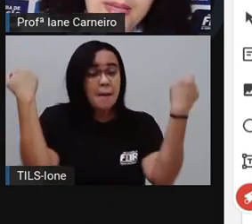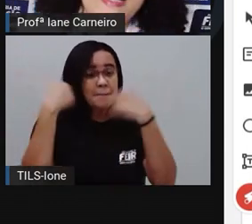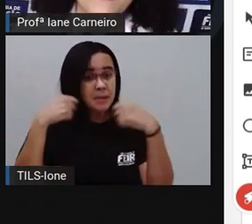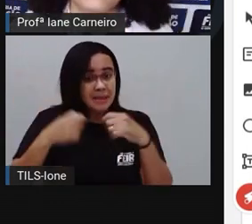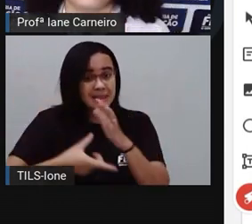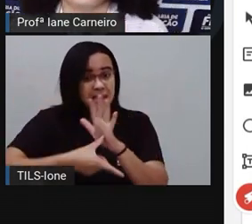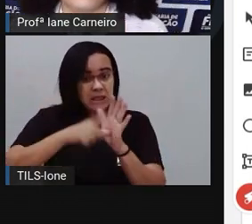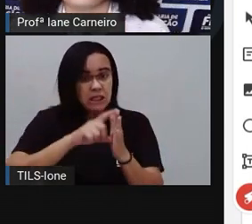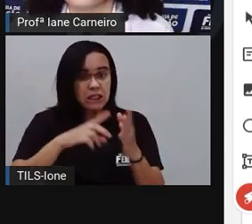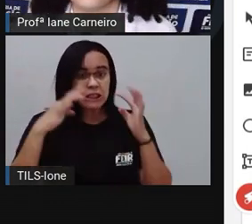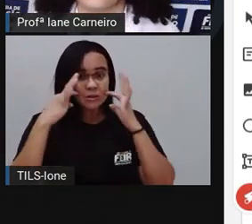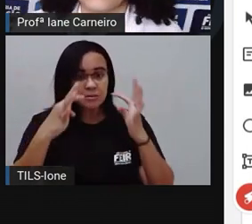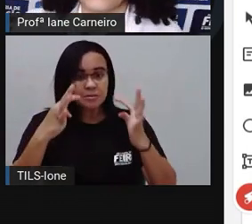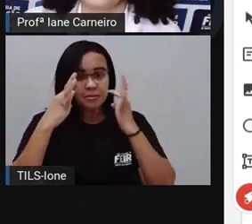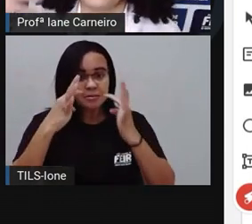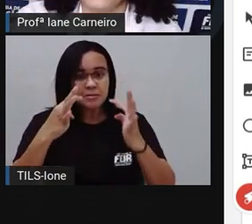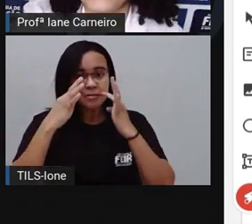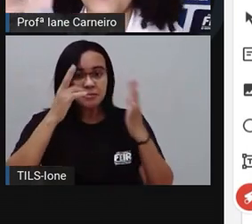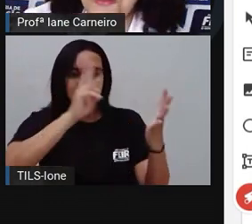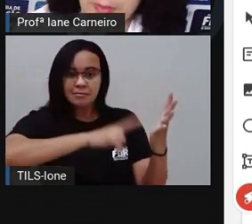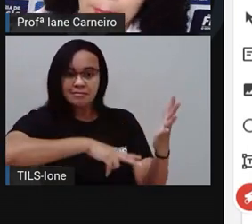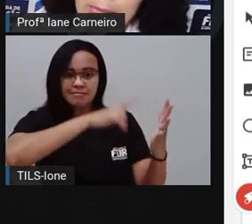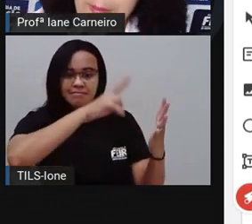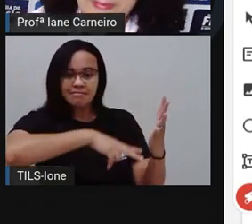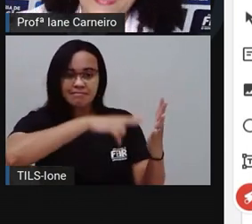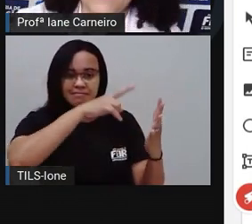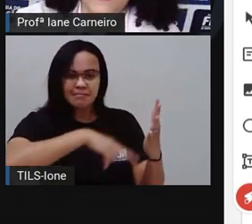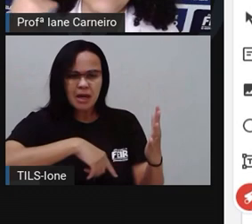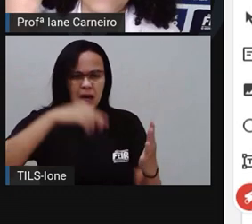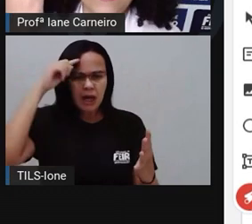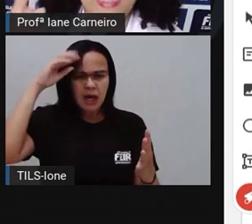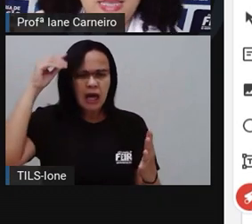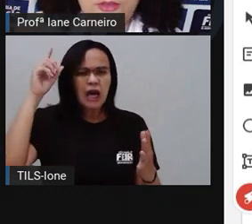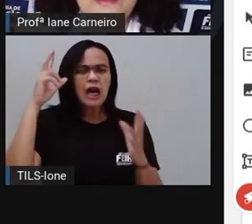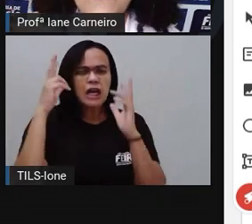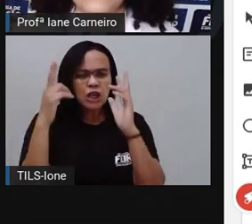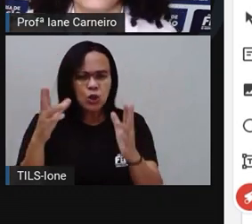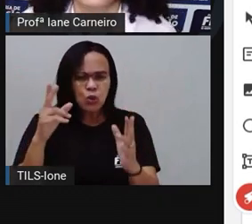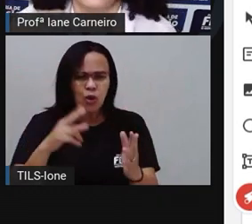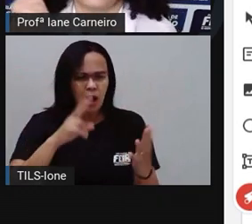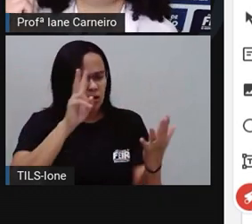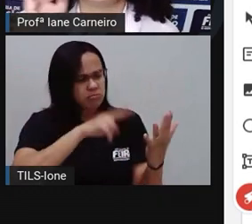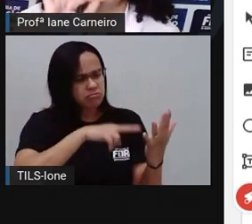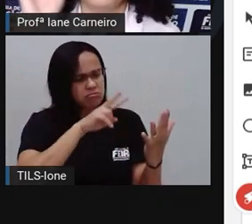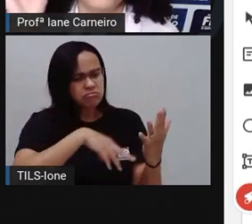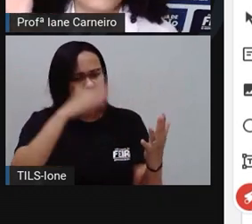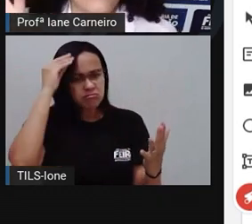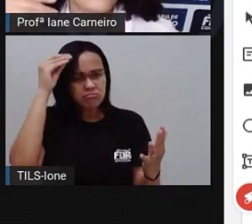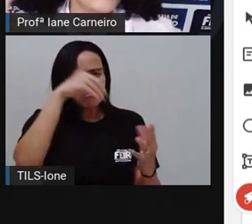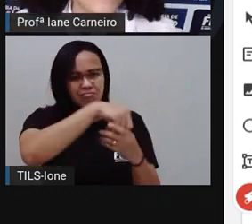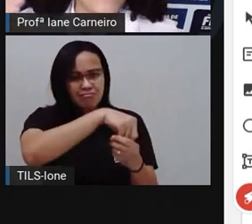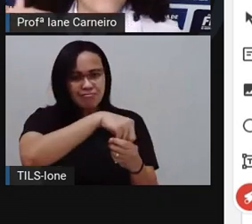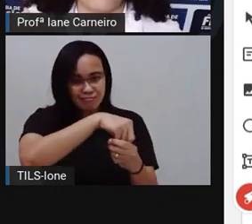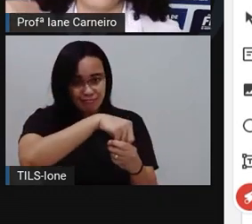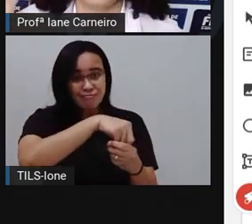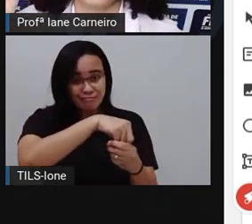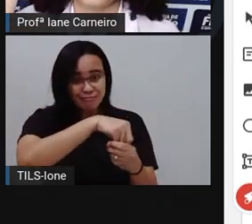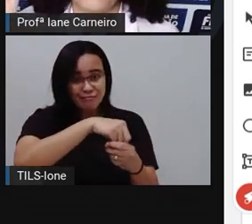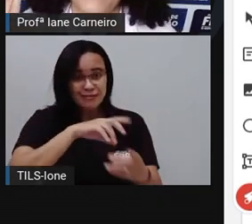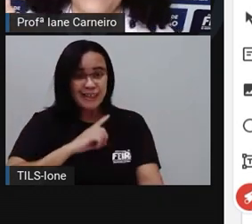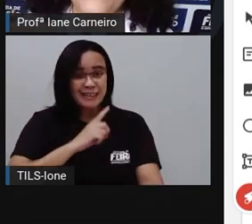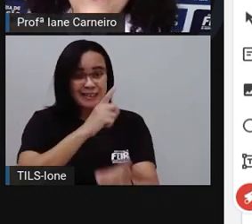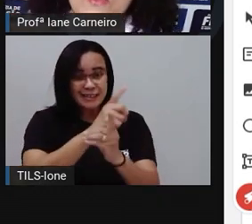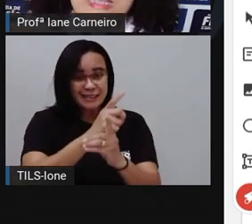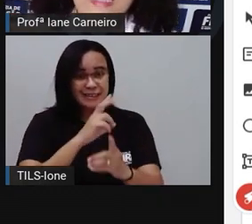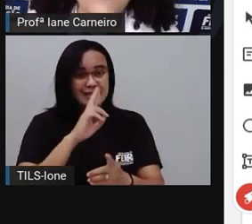problema, tentar se colocar dentro do problema para tentar entendê-lo, né? A gente identificar o que é, qual é